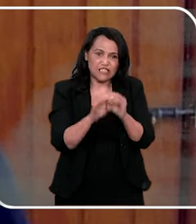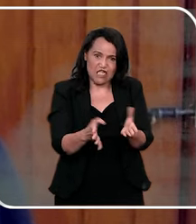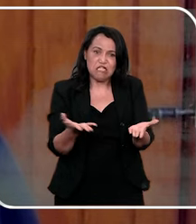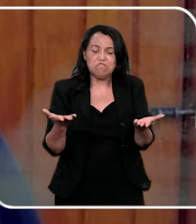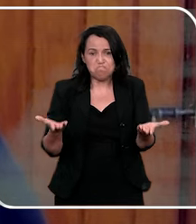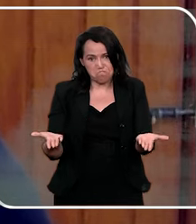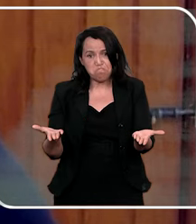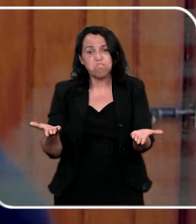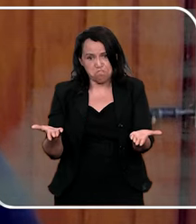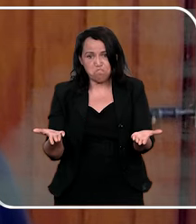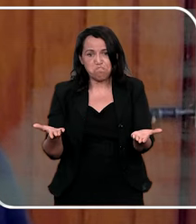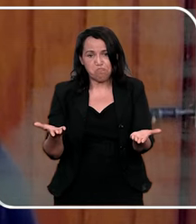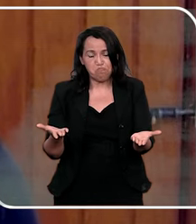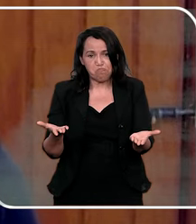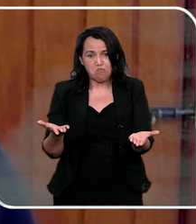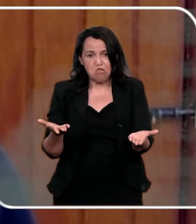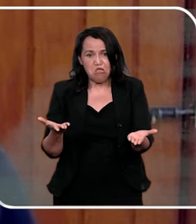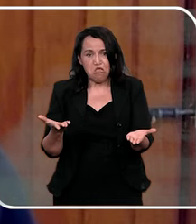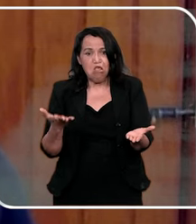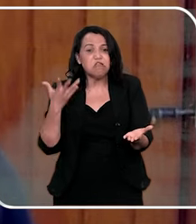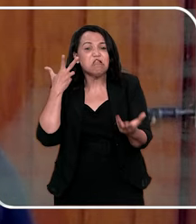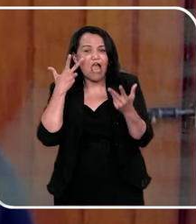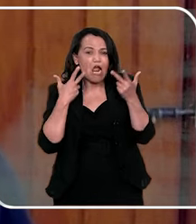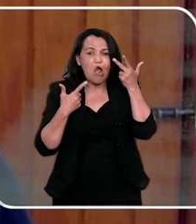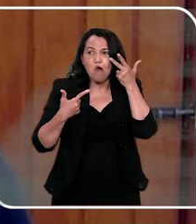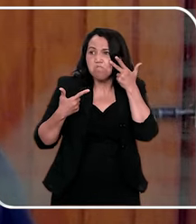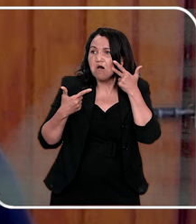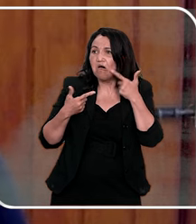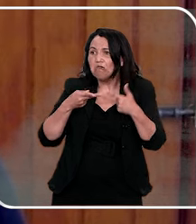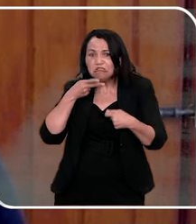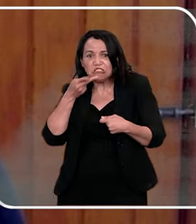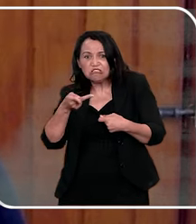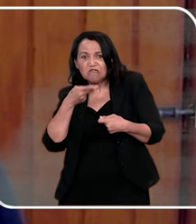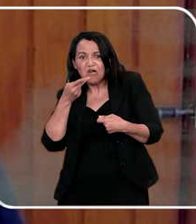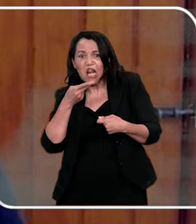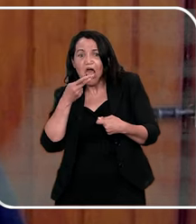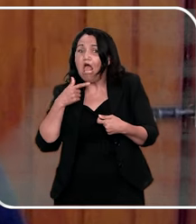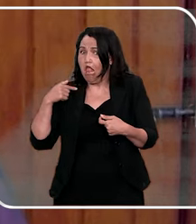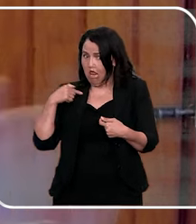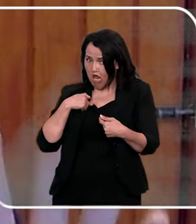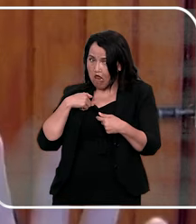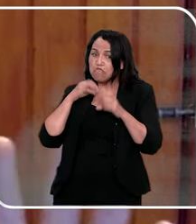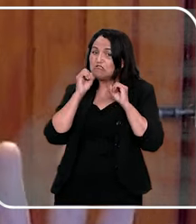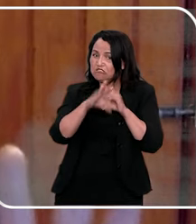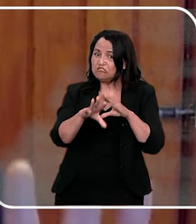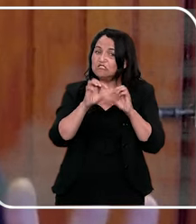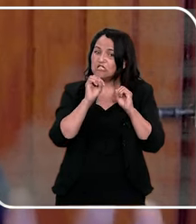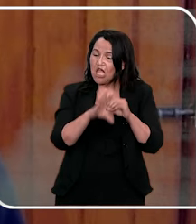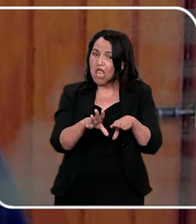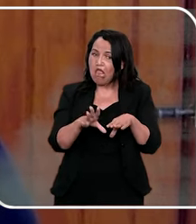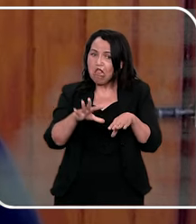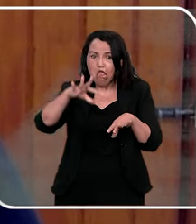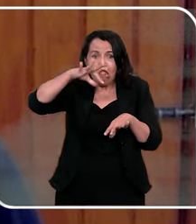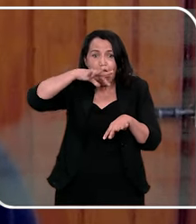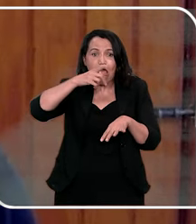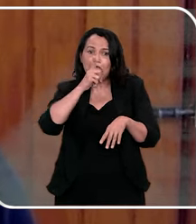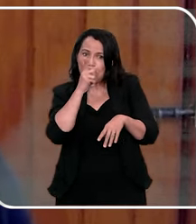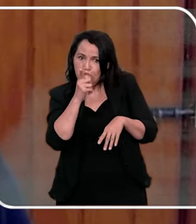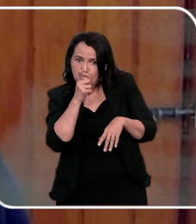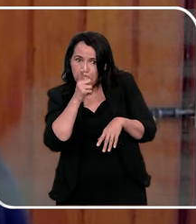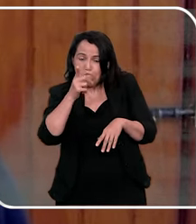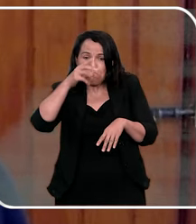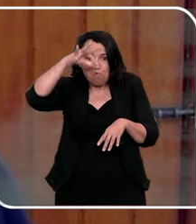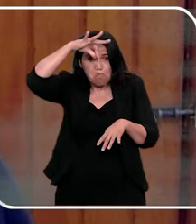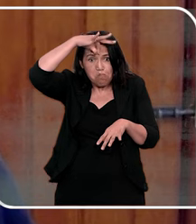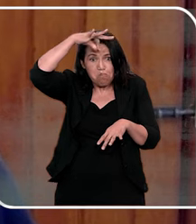falei, eu te ensinei, quando ela vem te contar, você vai falar para ela assim, e é natural da gente chegar com isso, eu te ensinei,